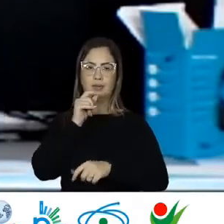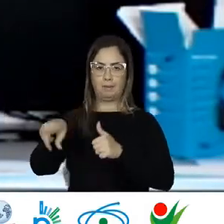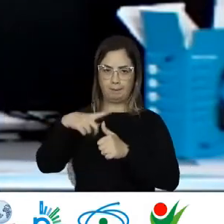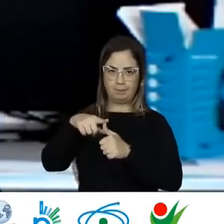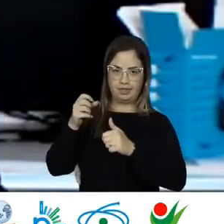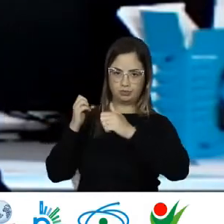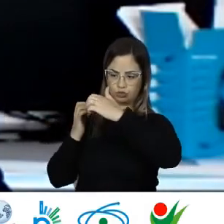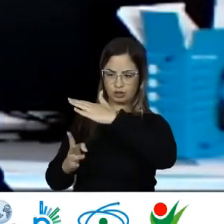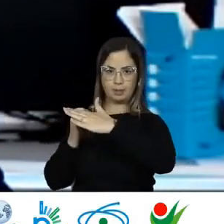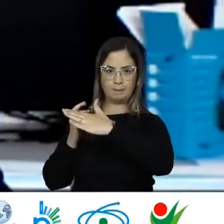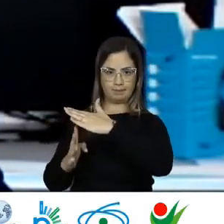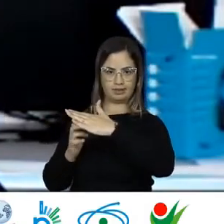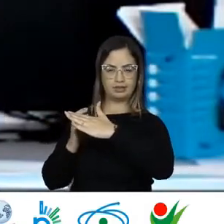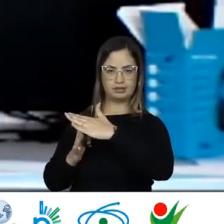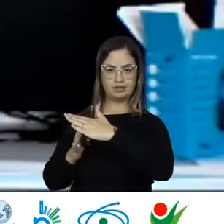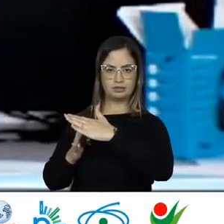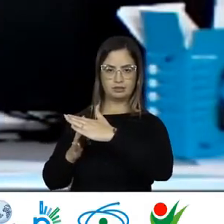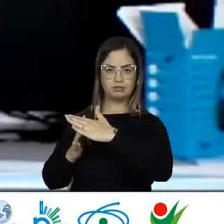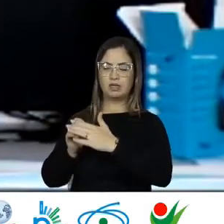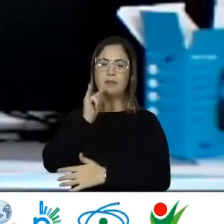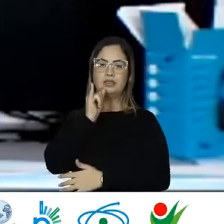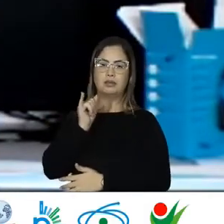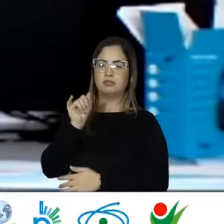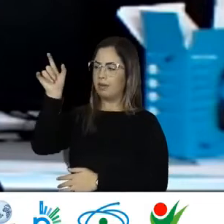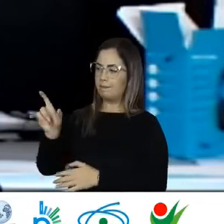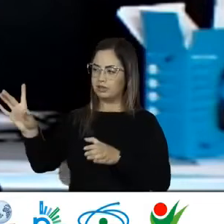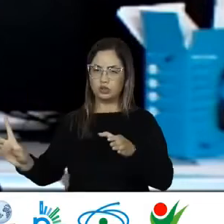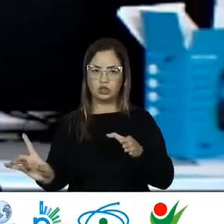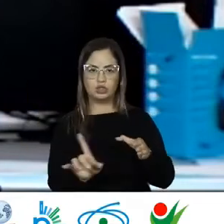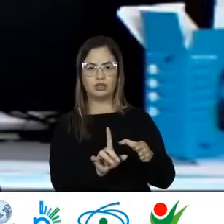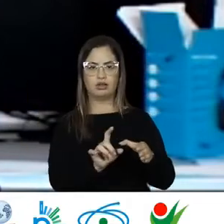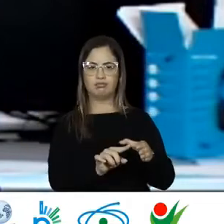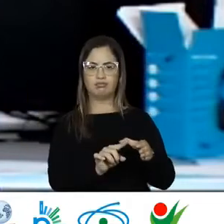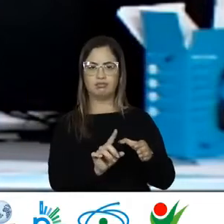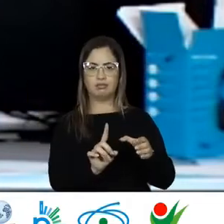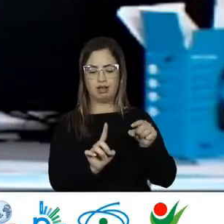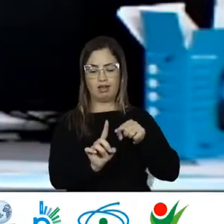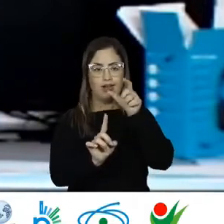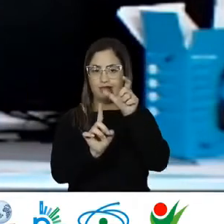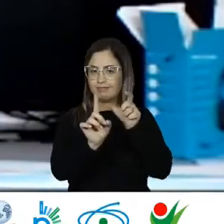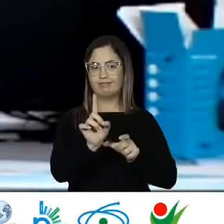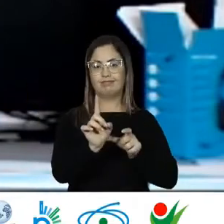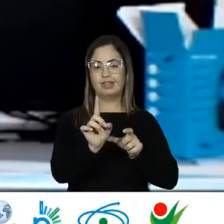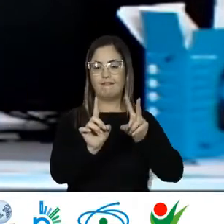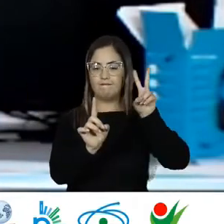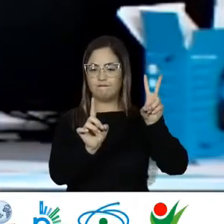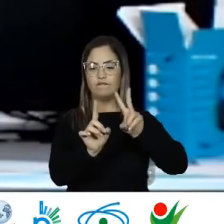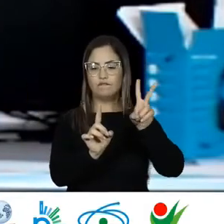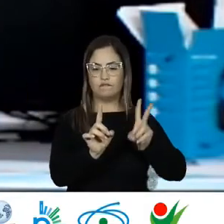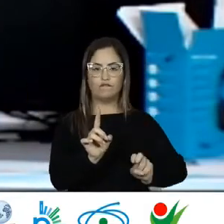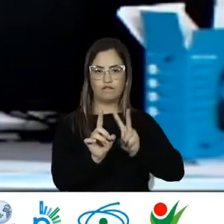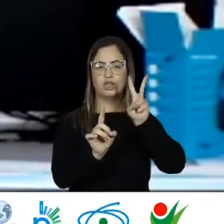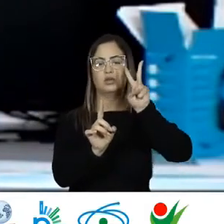mais tempo Então Quando o indivíduo Chega ali É a mesma pessoa É o venezuelano Que chegou em terra